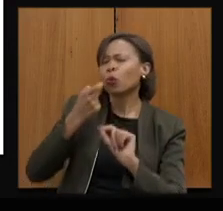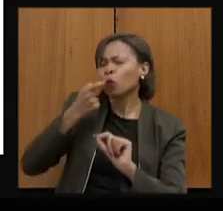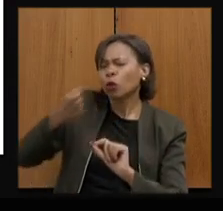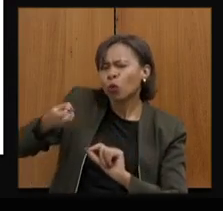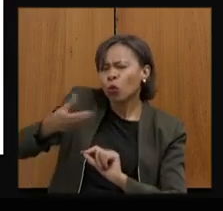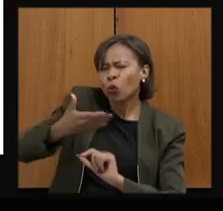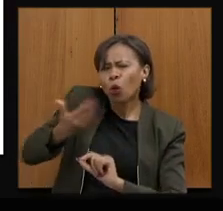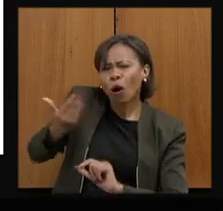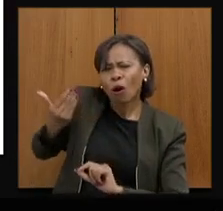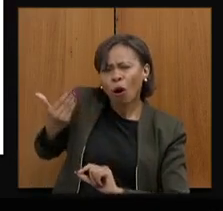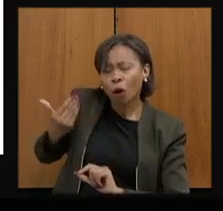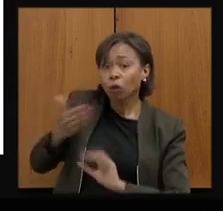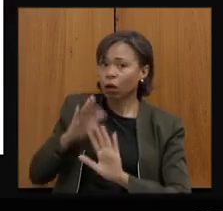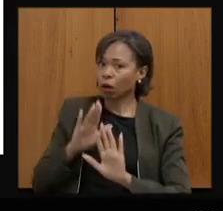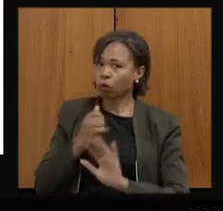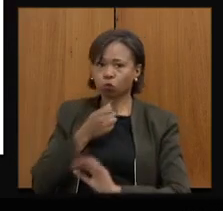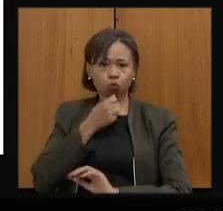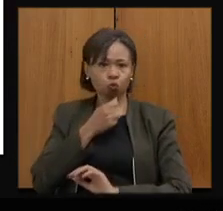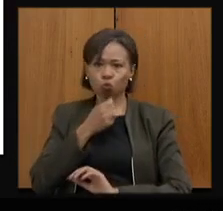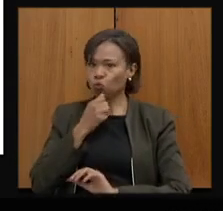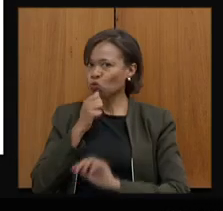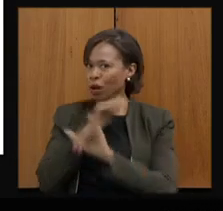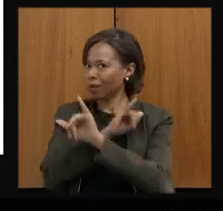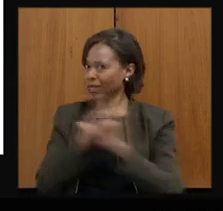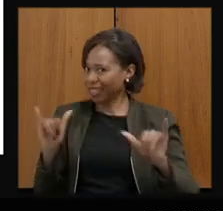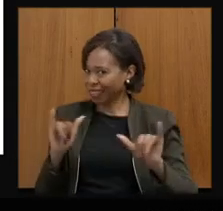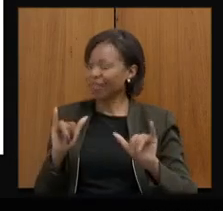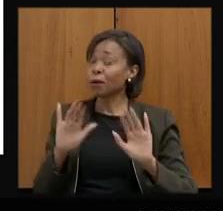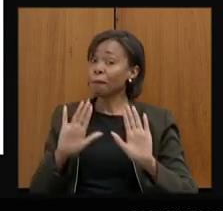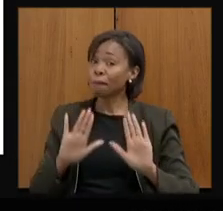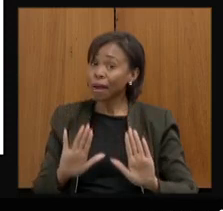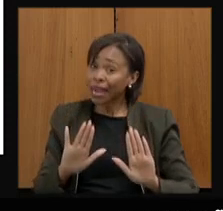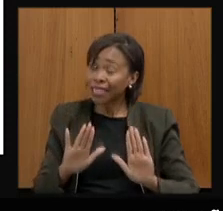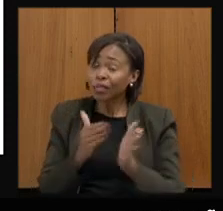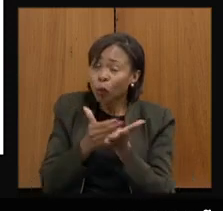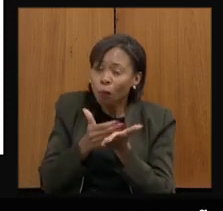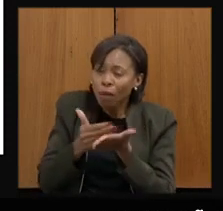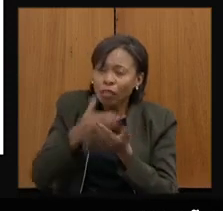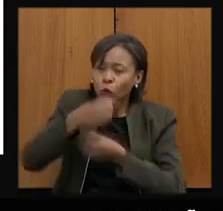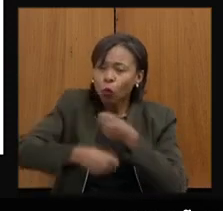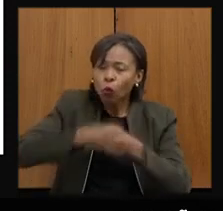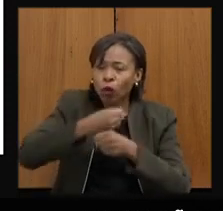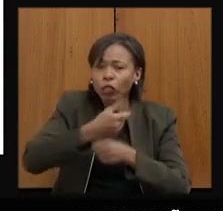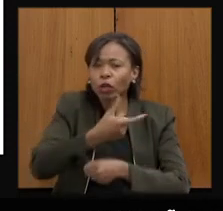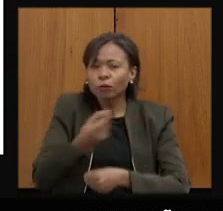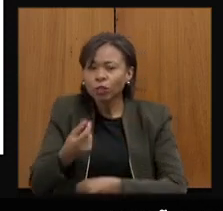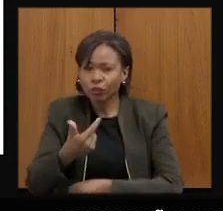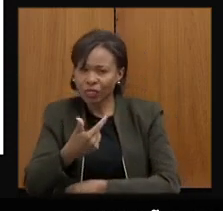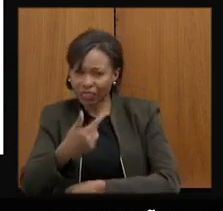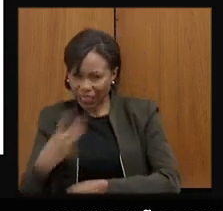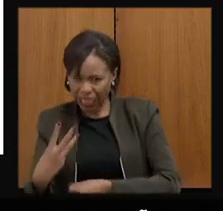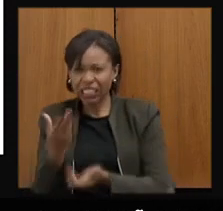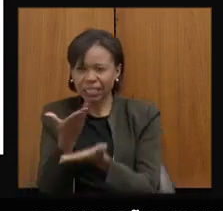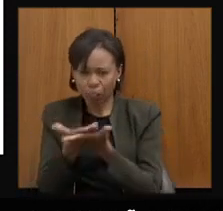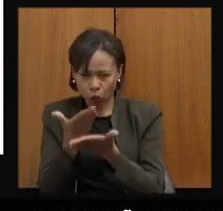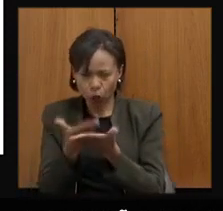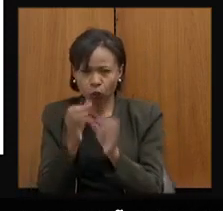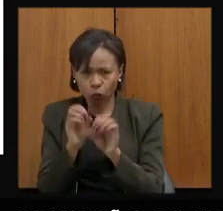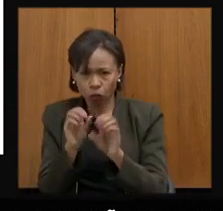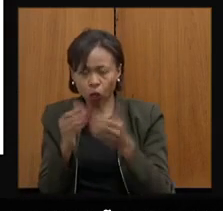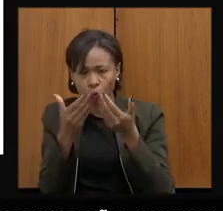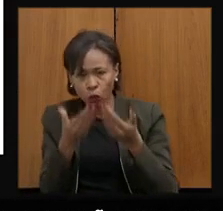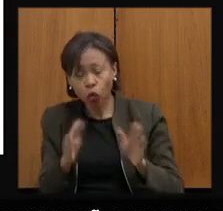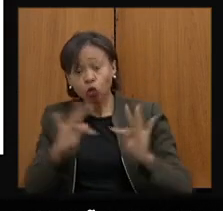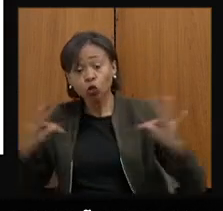que a gente ainda não fez o anúncio, mas temos, partir do início do ano que vem, no início do ano letivo que vem, todas as